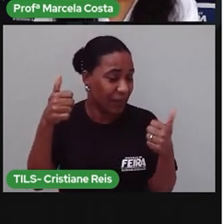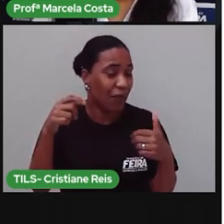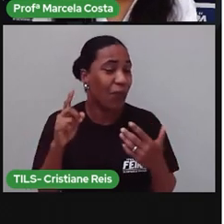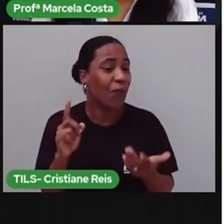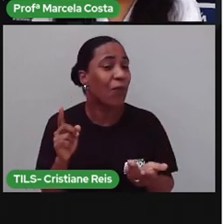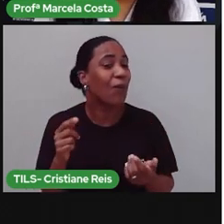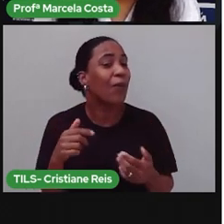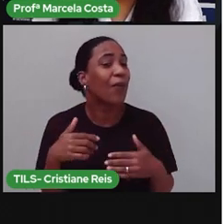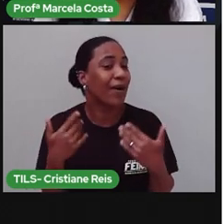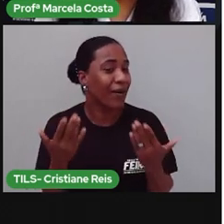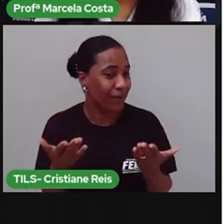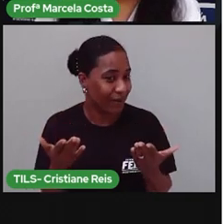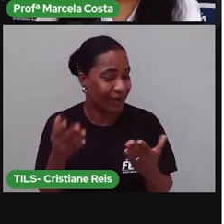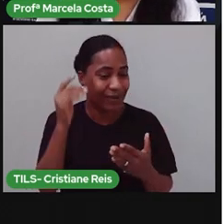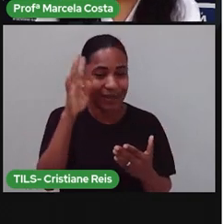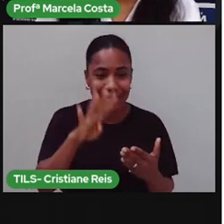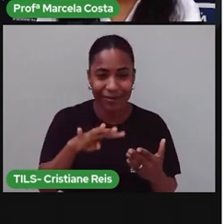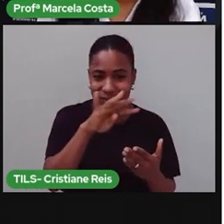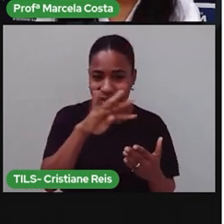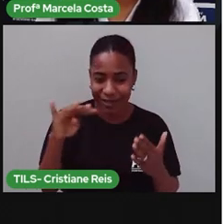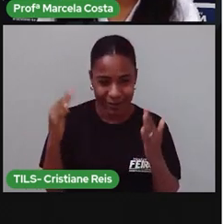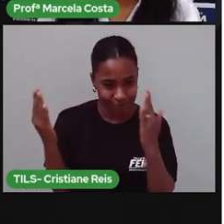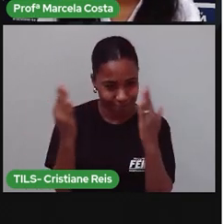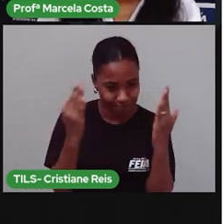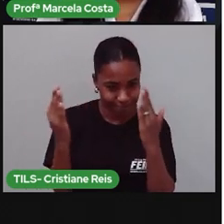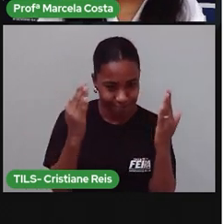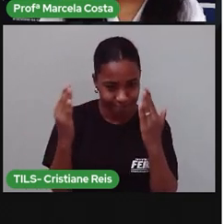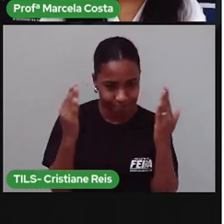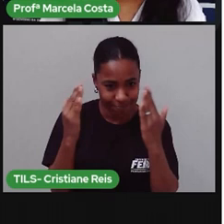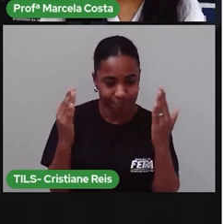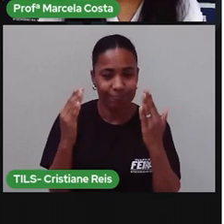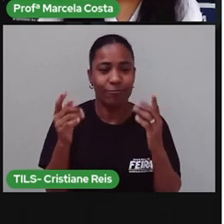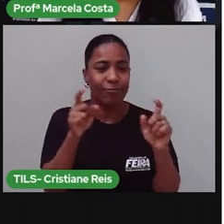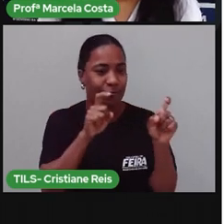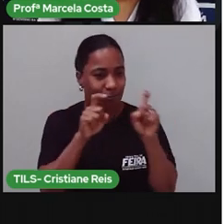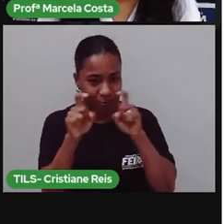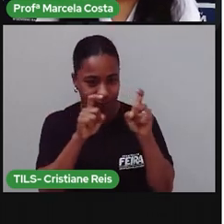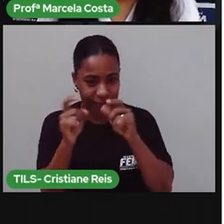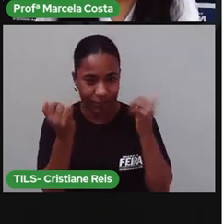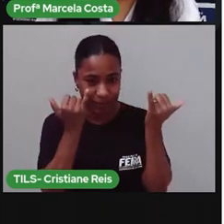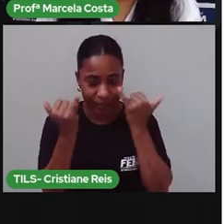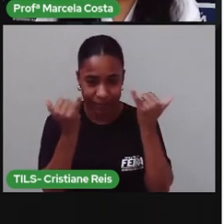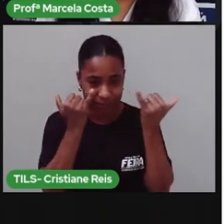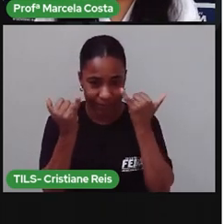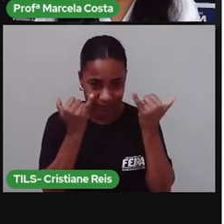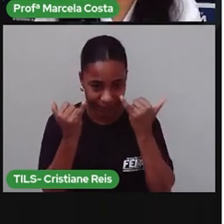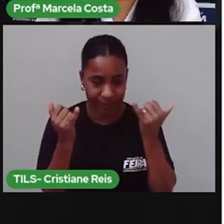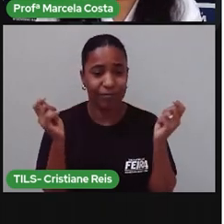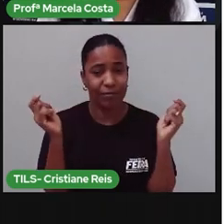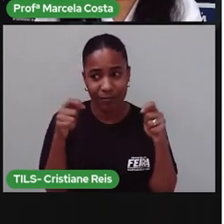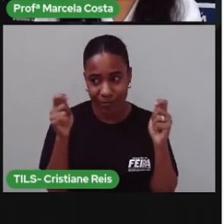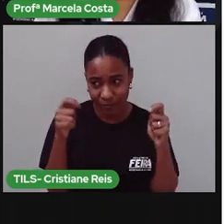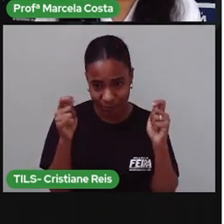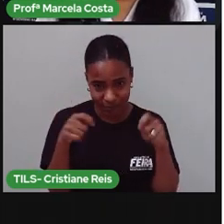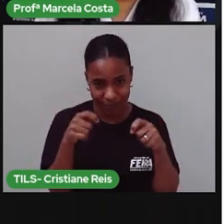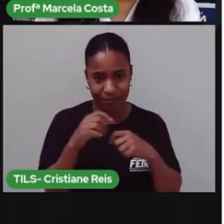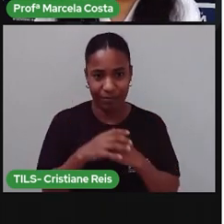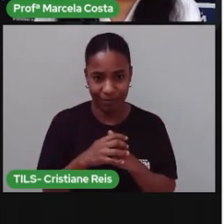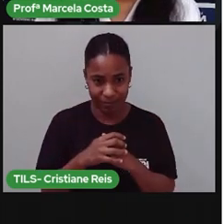A tabela serve pra isso. Pra você registrar dados. E também pra você comparar dados. Tá bom?